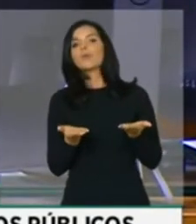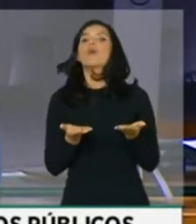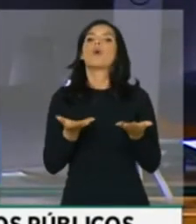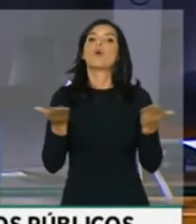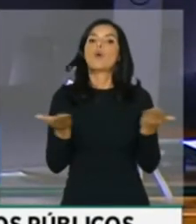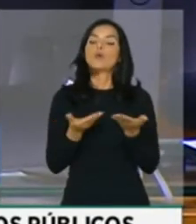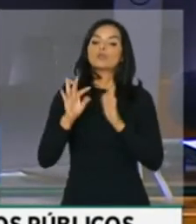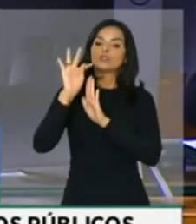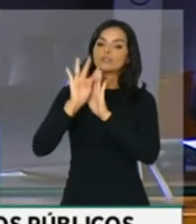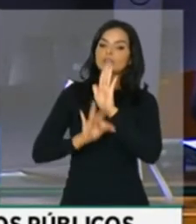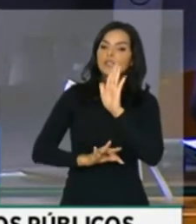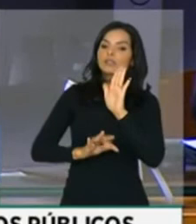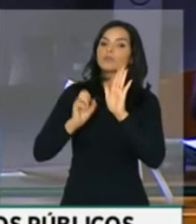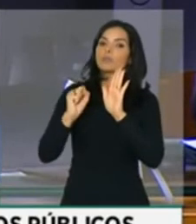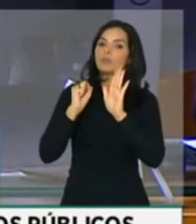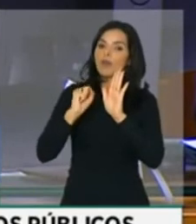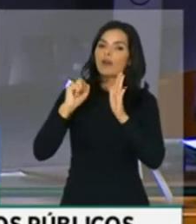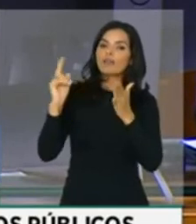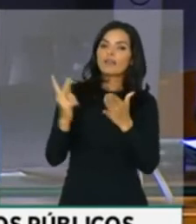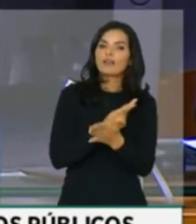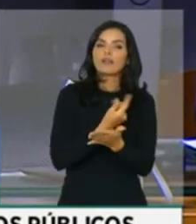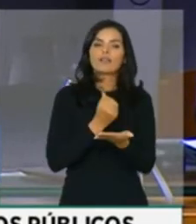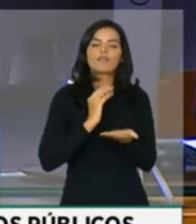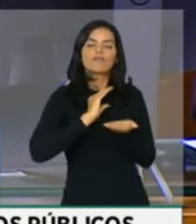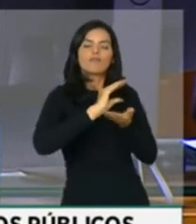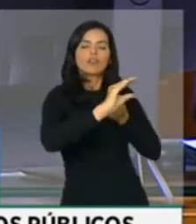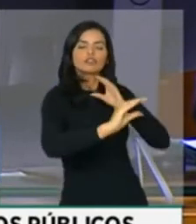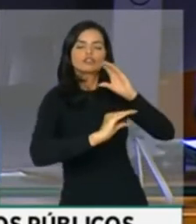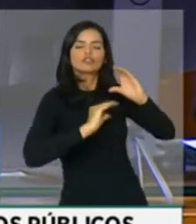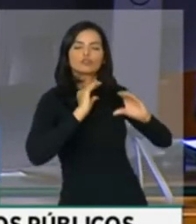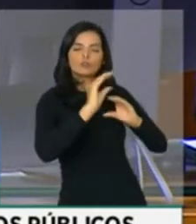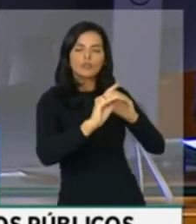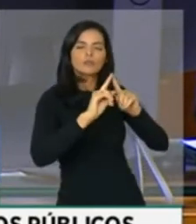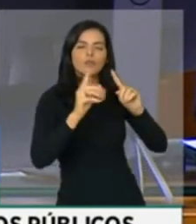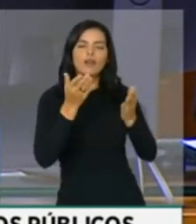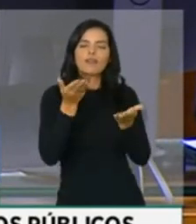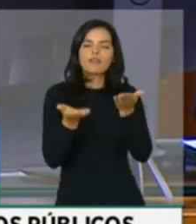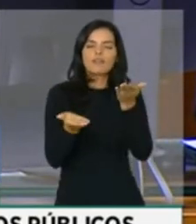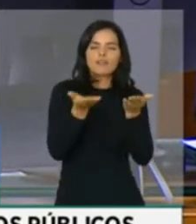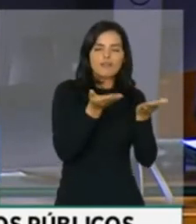texto possa induzir investimentos para lá, mas nós achamos que o equilíbrio é importante para o país. Obrigado. Obrigado.